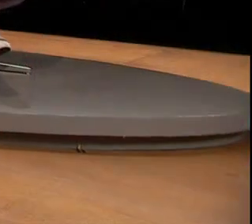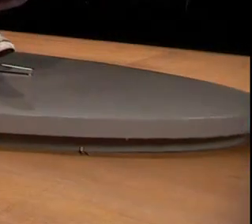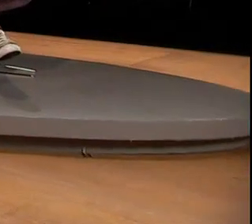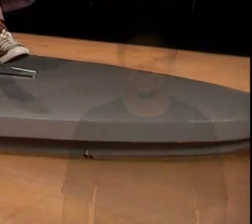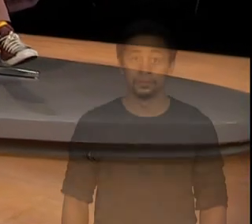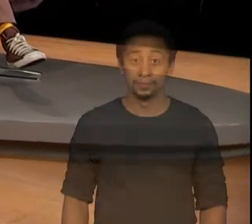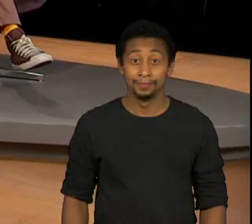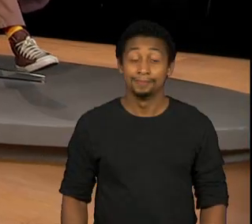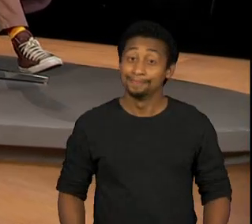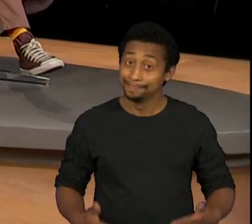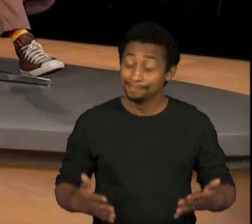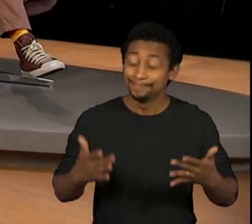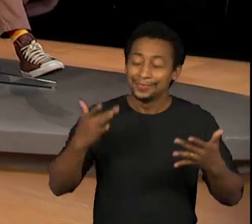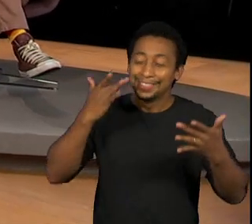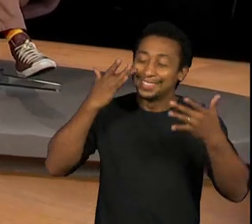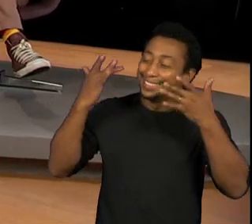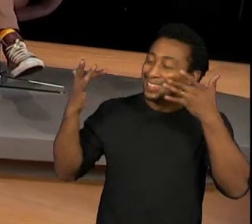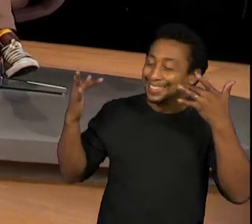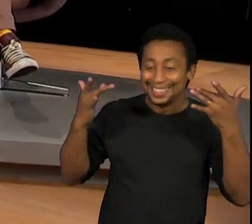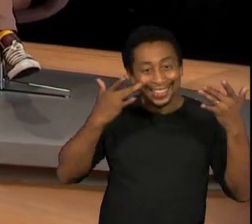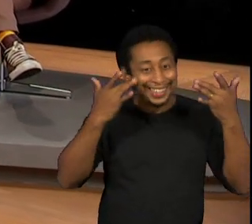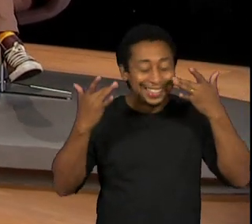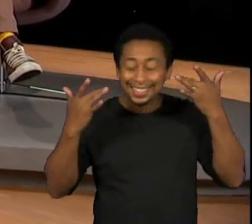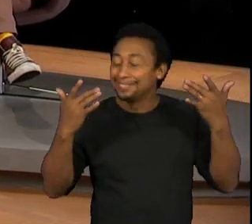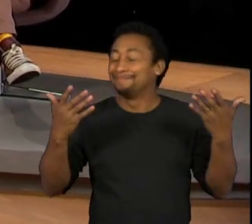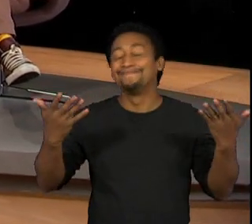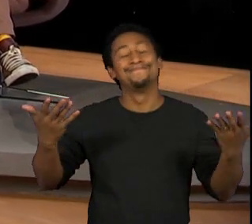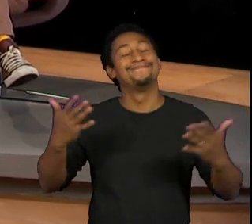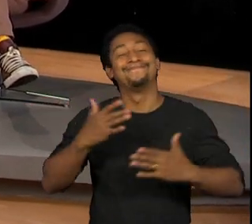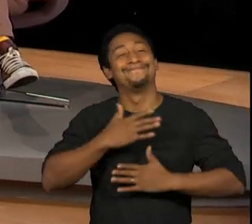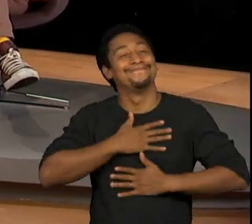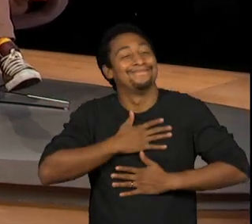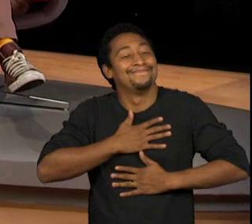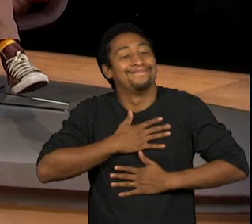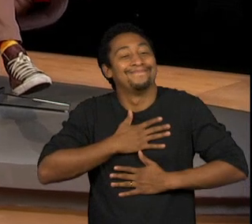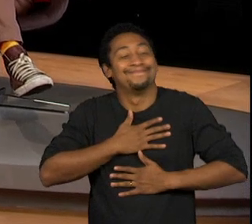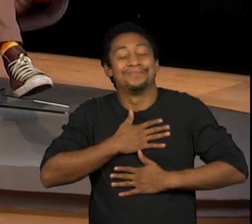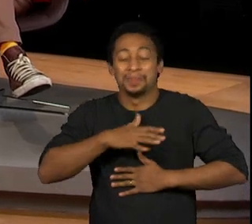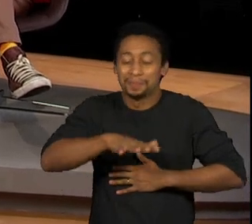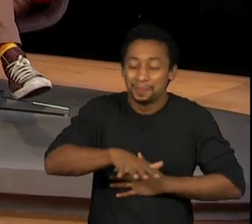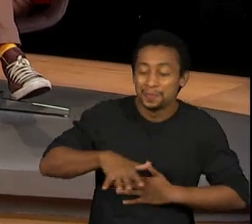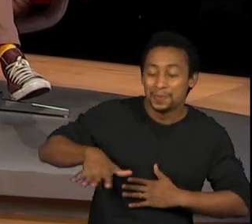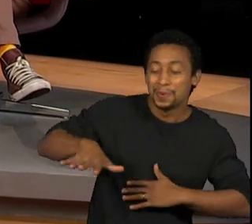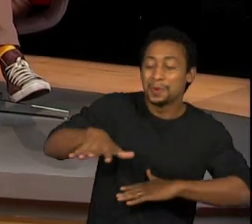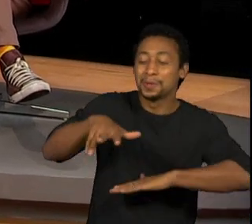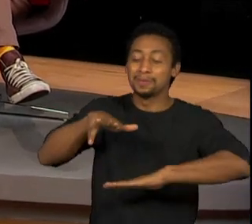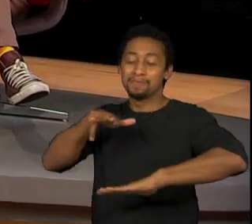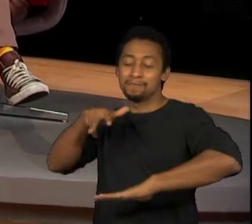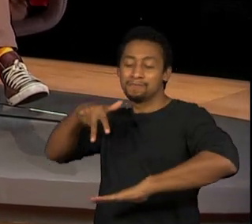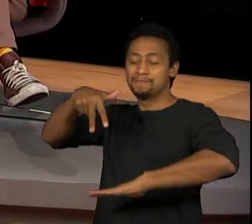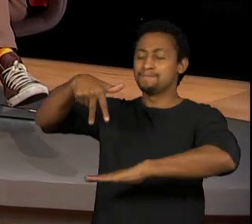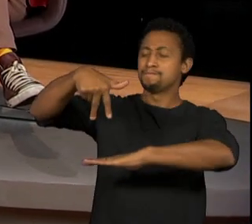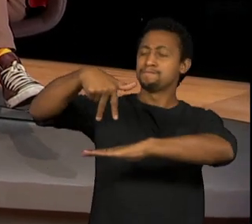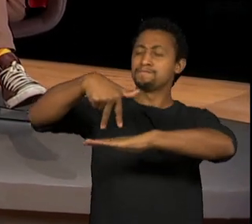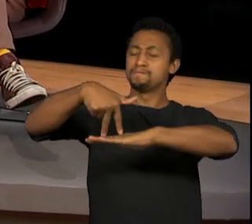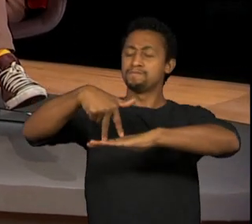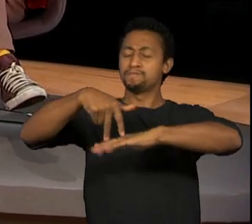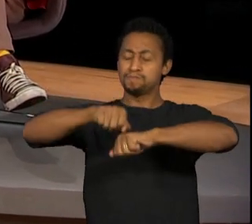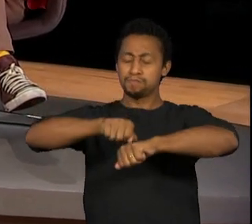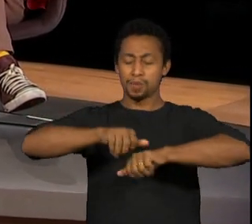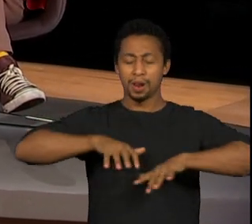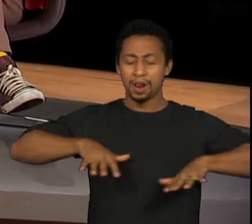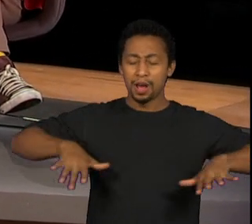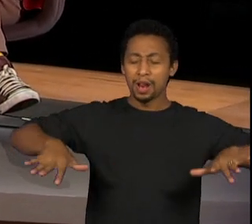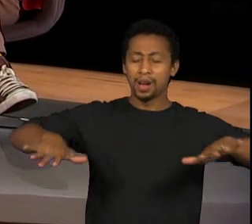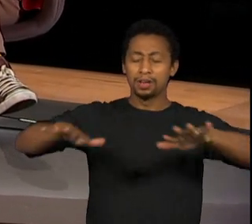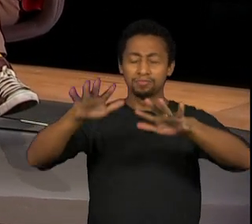O teatro, ah o teatro, as tábuas mágicas do palco, onde o ser humano derrama os seus dramas e